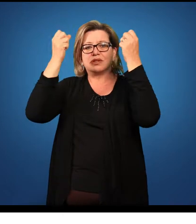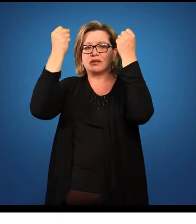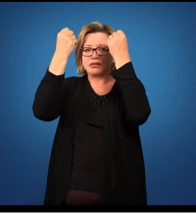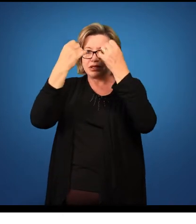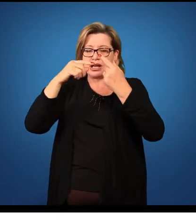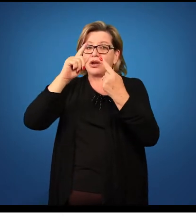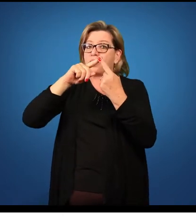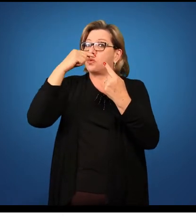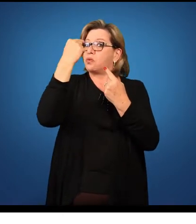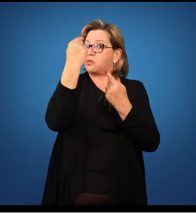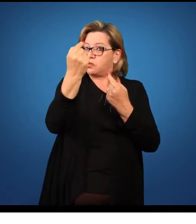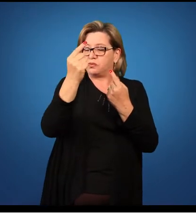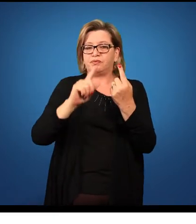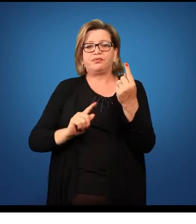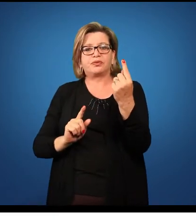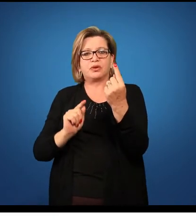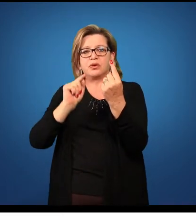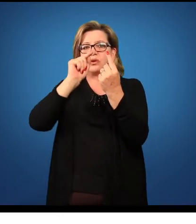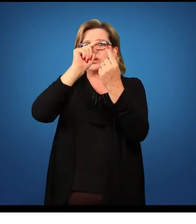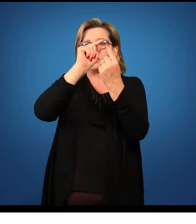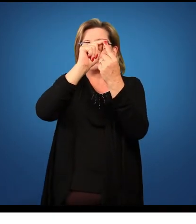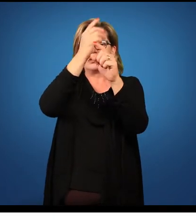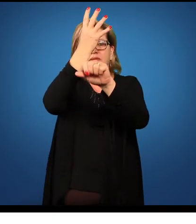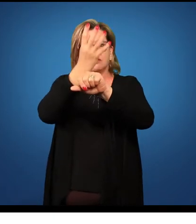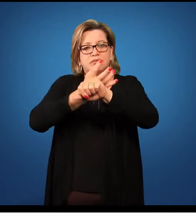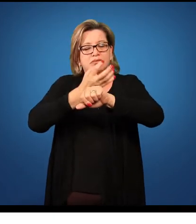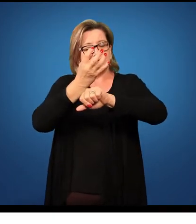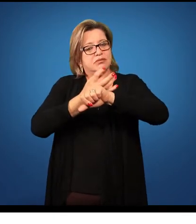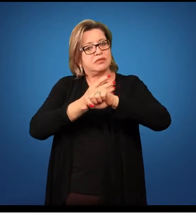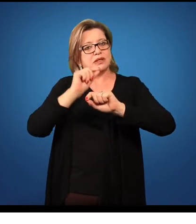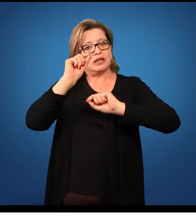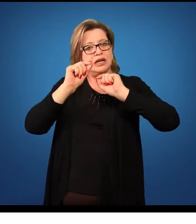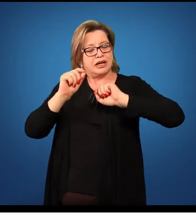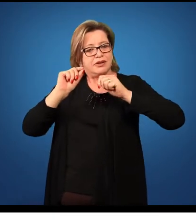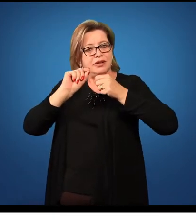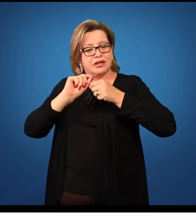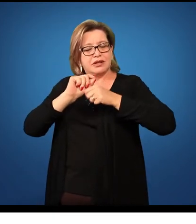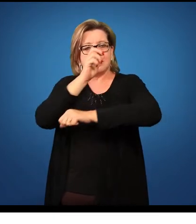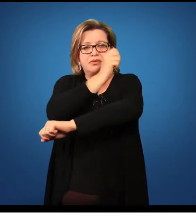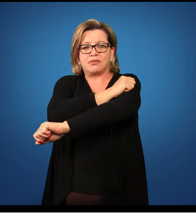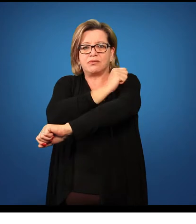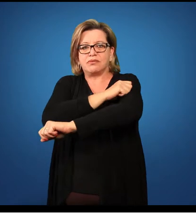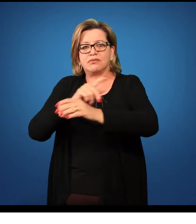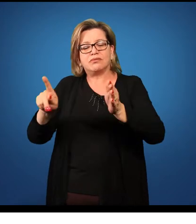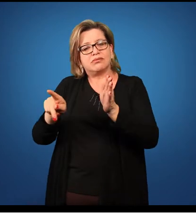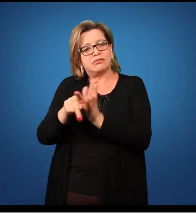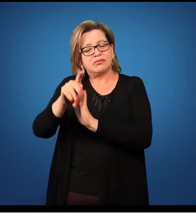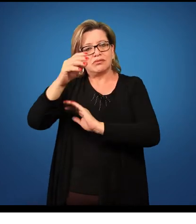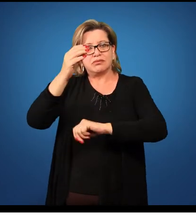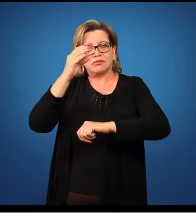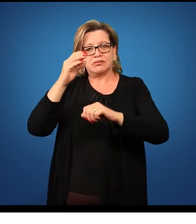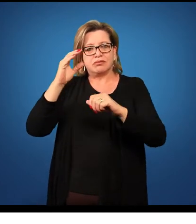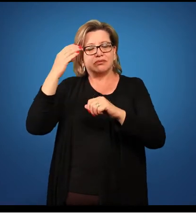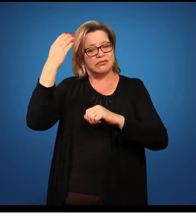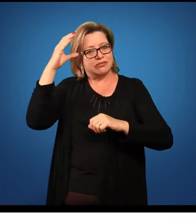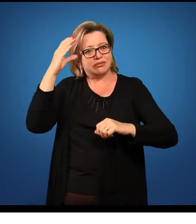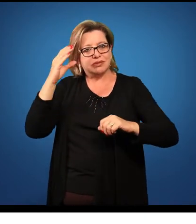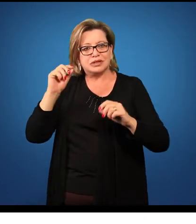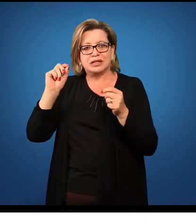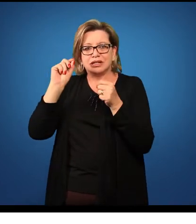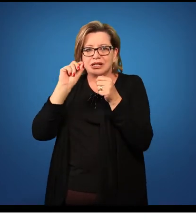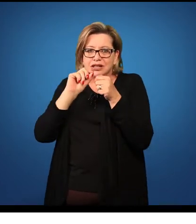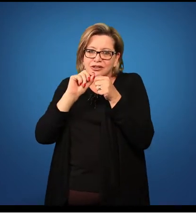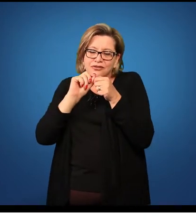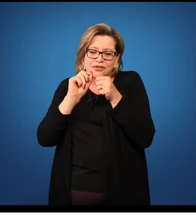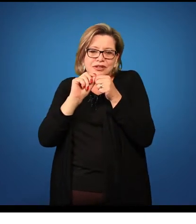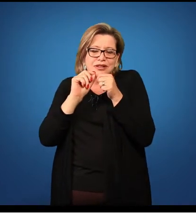I. O objetivo da disciplina de estágio é capacitar o aluno do curso de Ciências Biológicas para o exercício